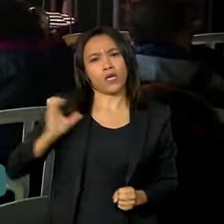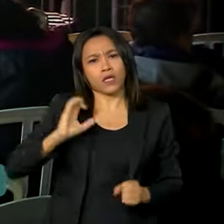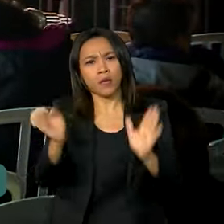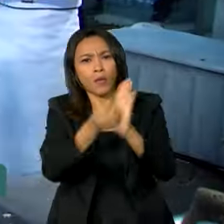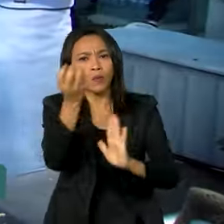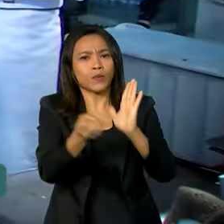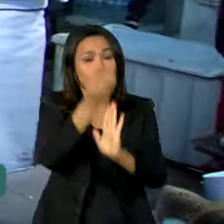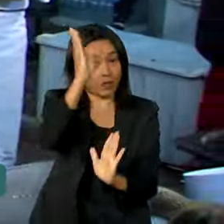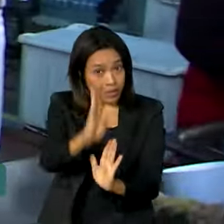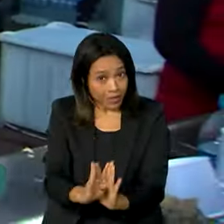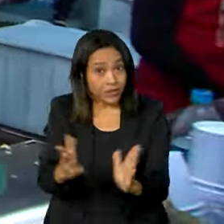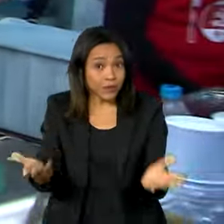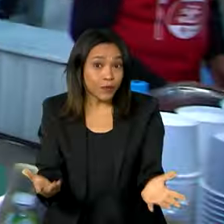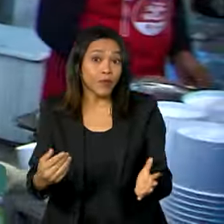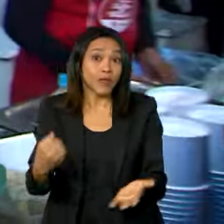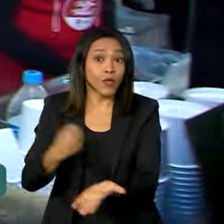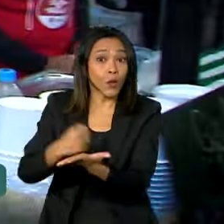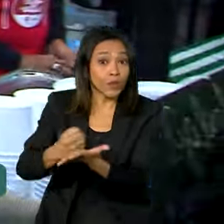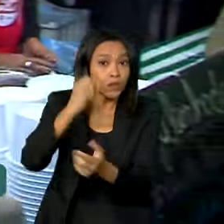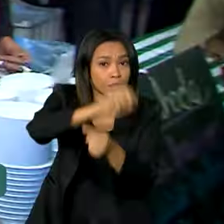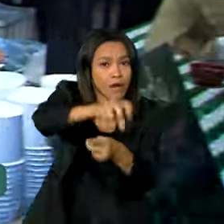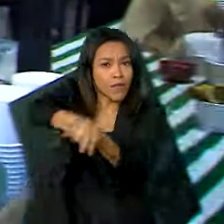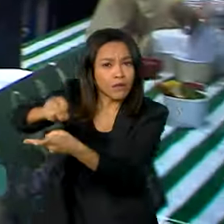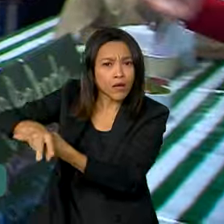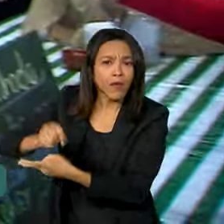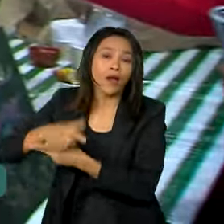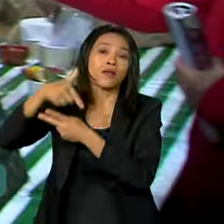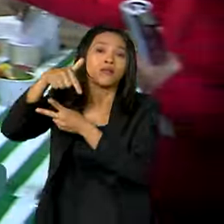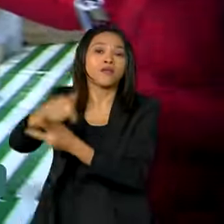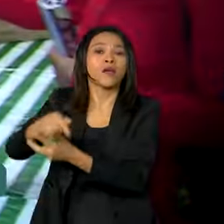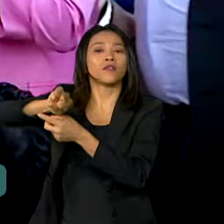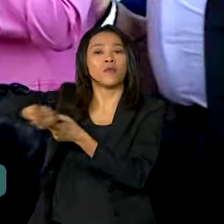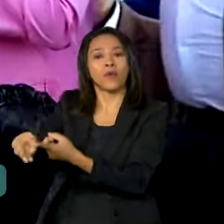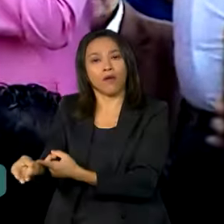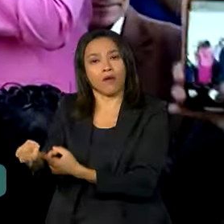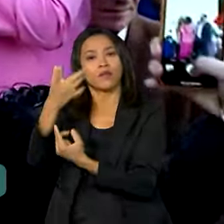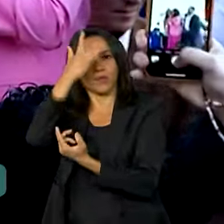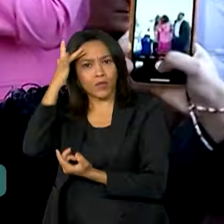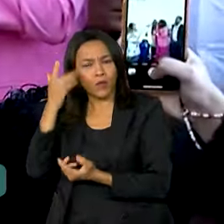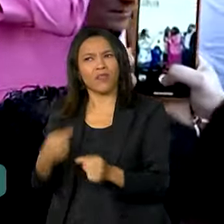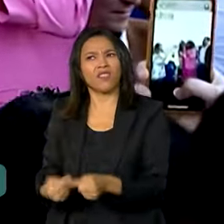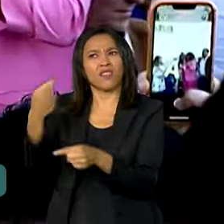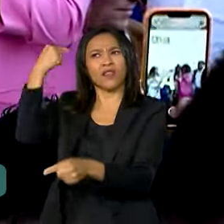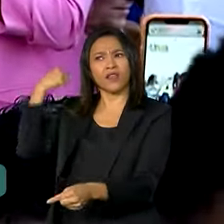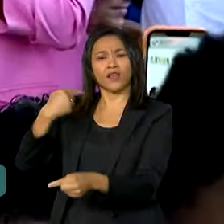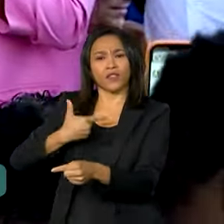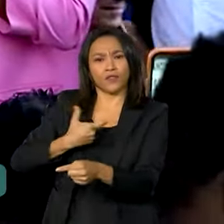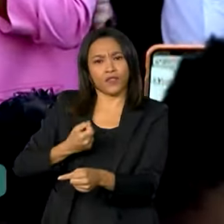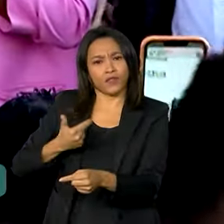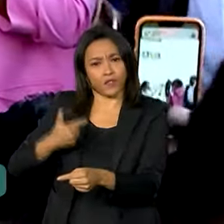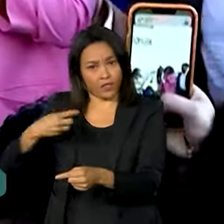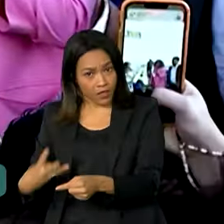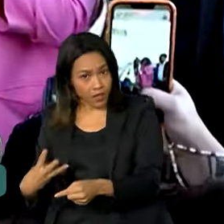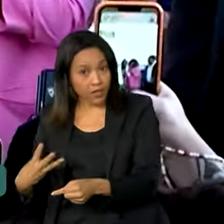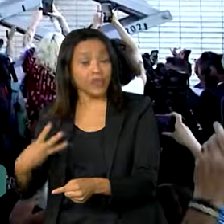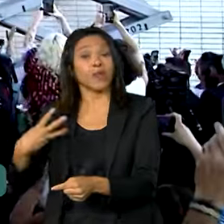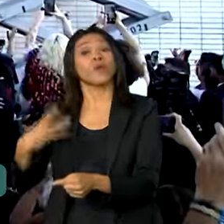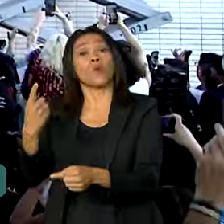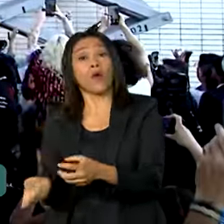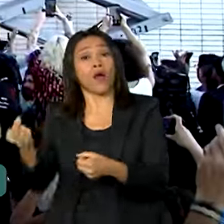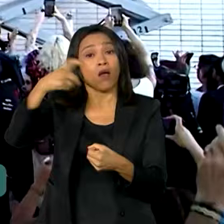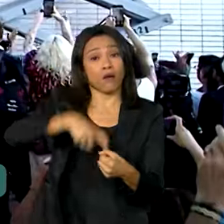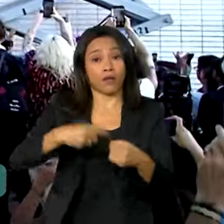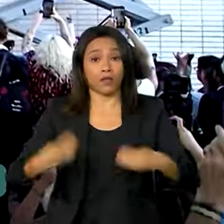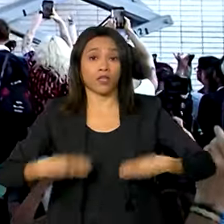no país, e empregando mais de 7 milhões de pessoas. Desde 2023, com a recriação do